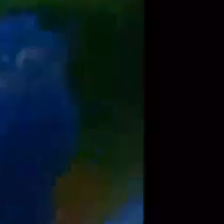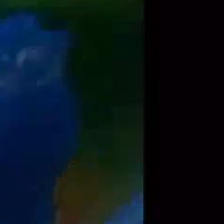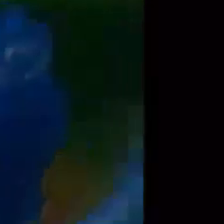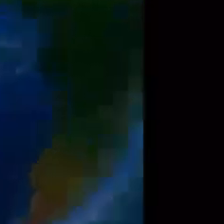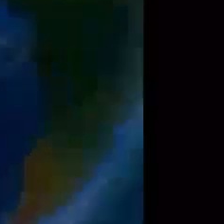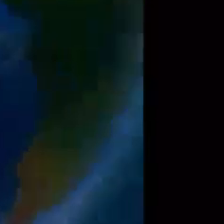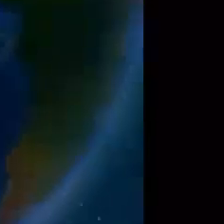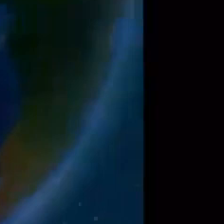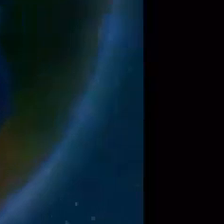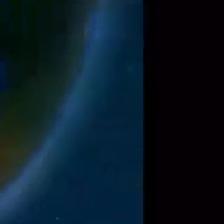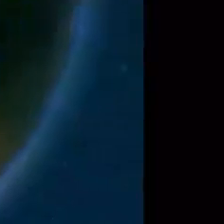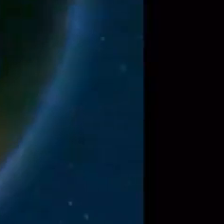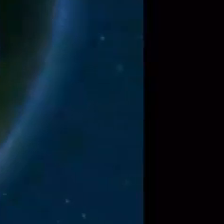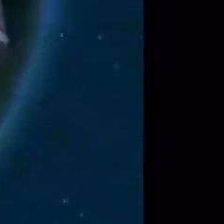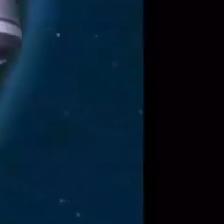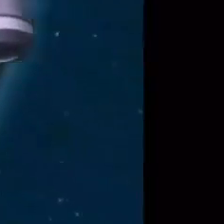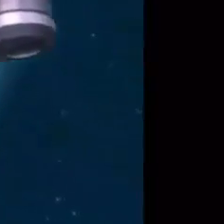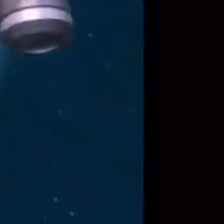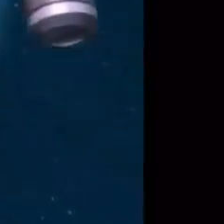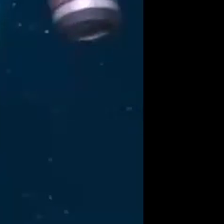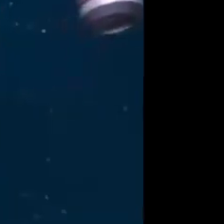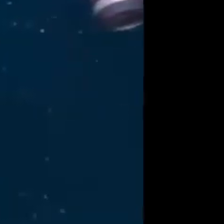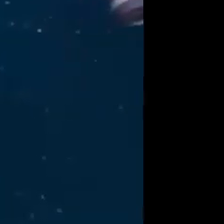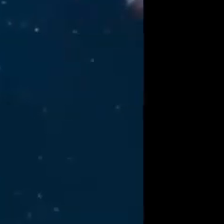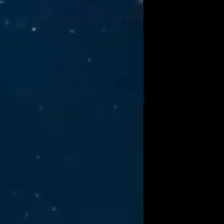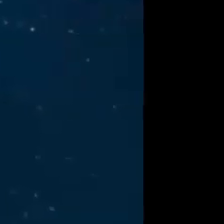Amém. Amém.